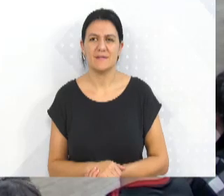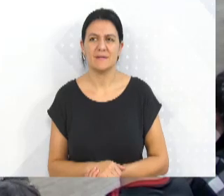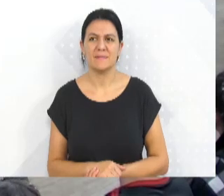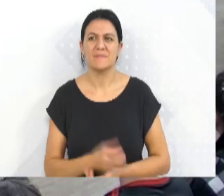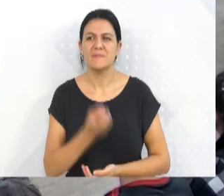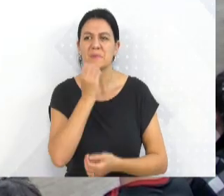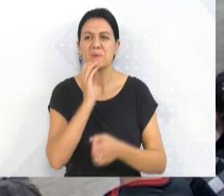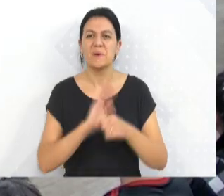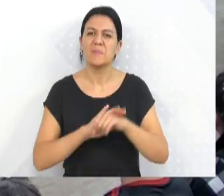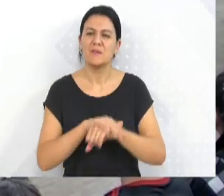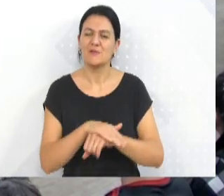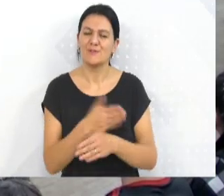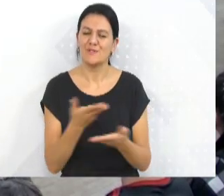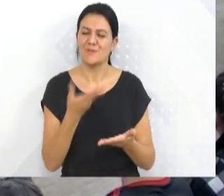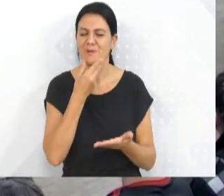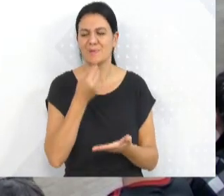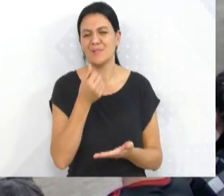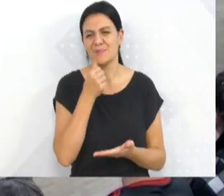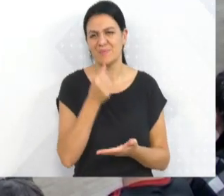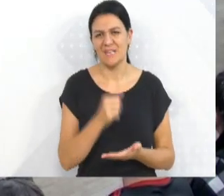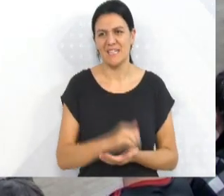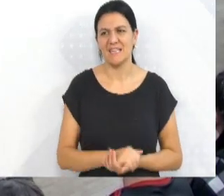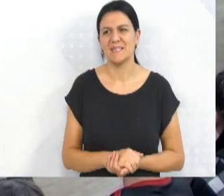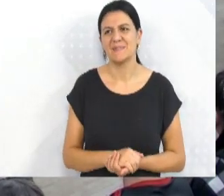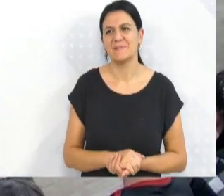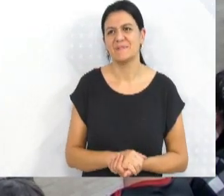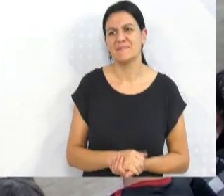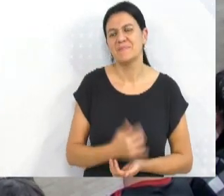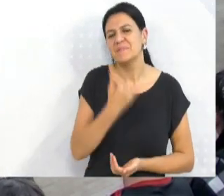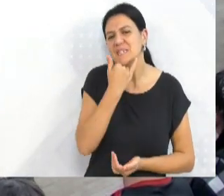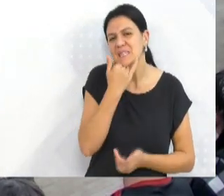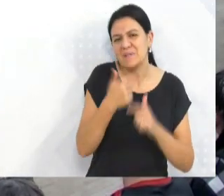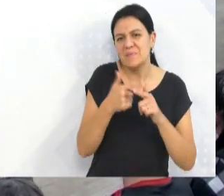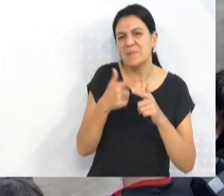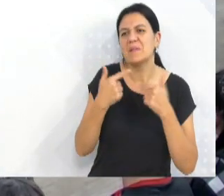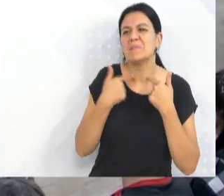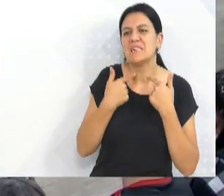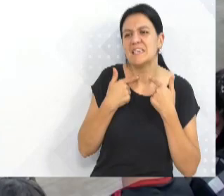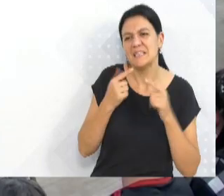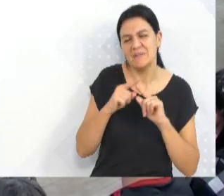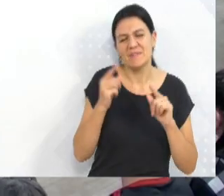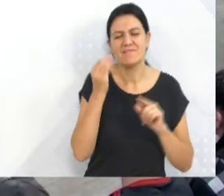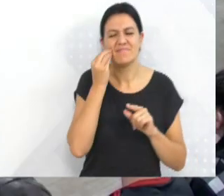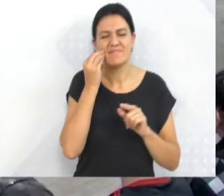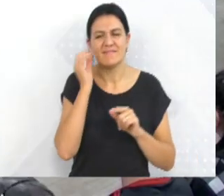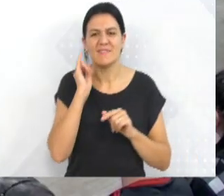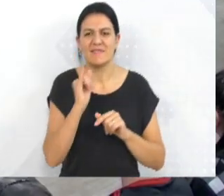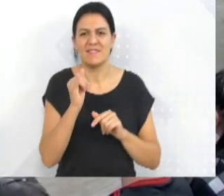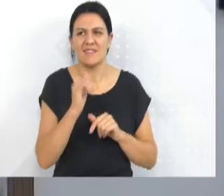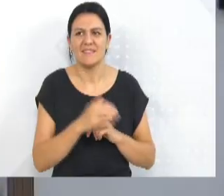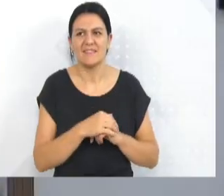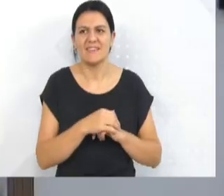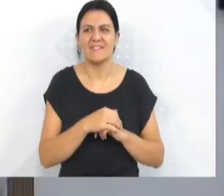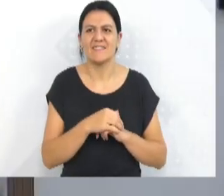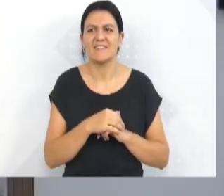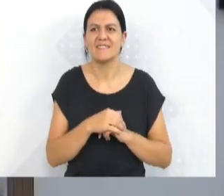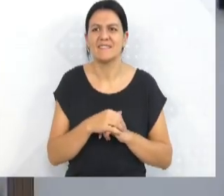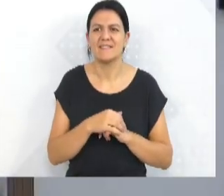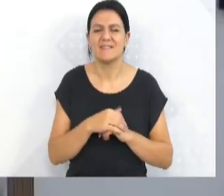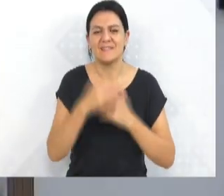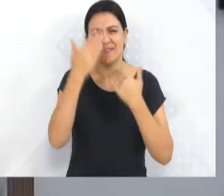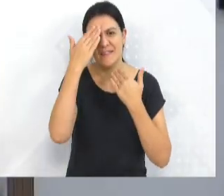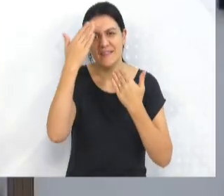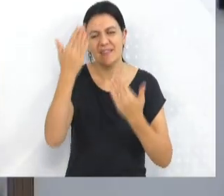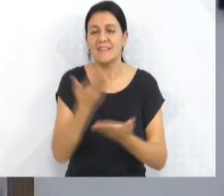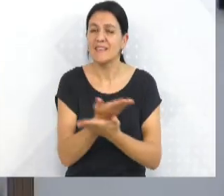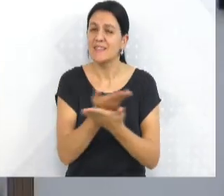Boa noite, senhores, boa noite, senhoras. Perdão, estou com fogão na garganta, mas vai conseguir falar alguma coisa aí. Agradecer a